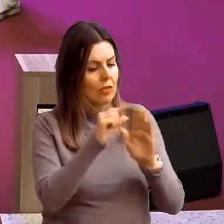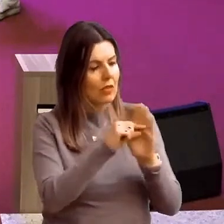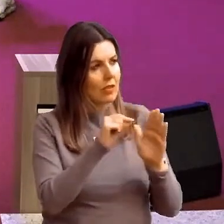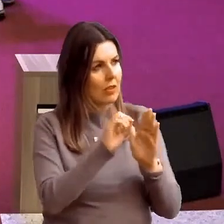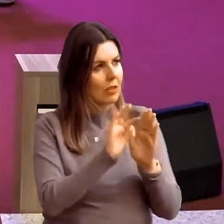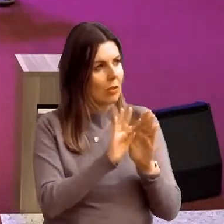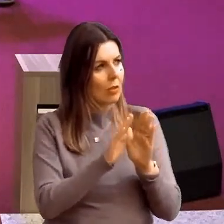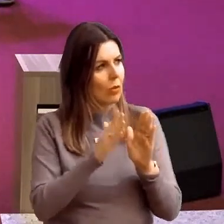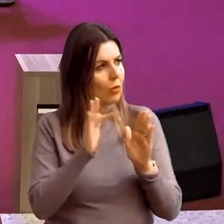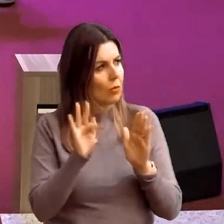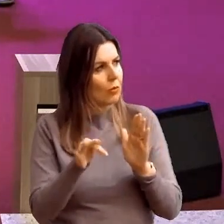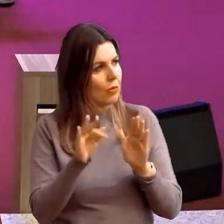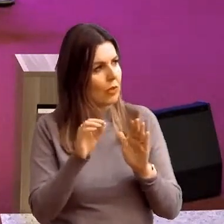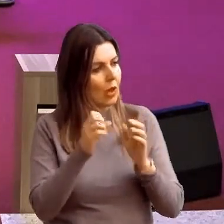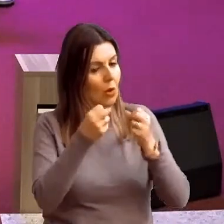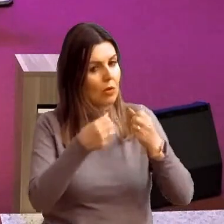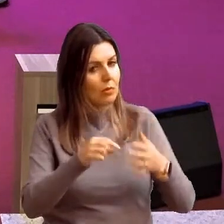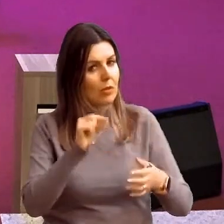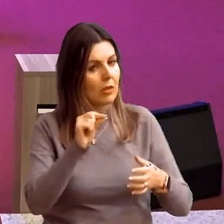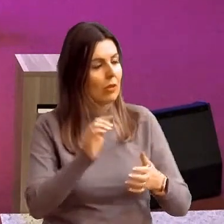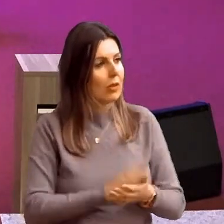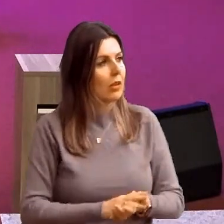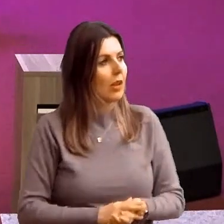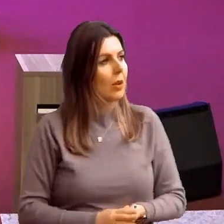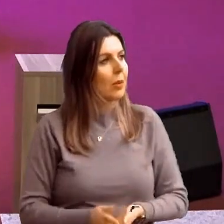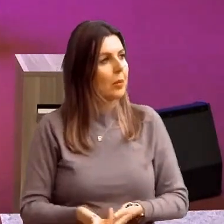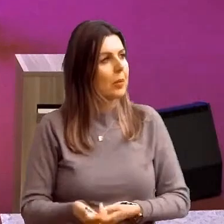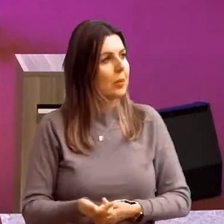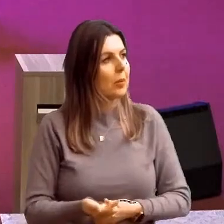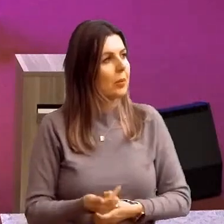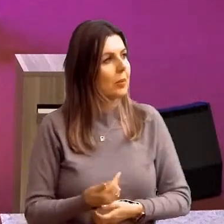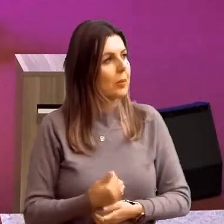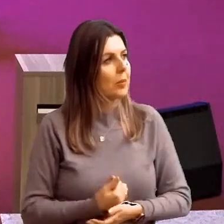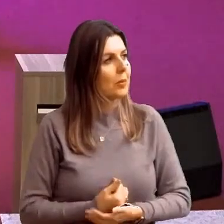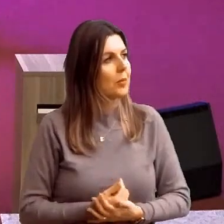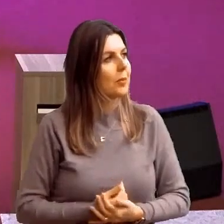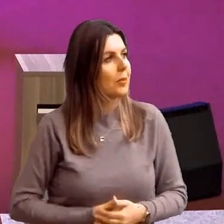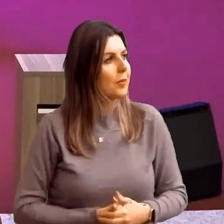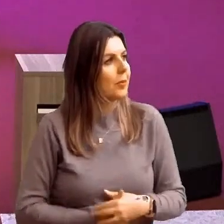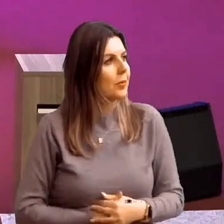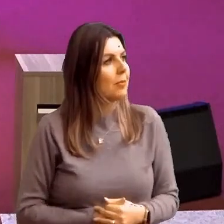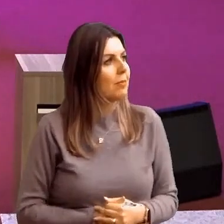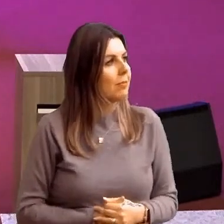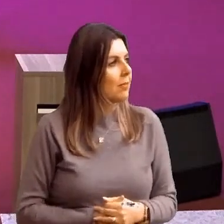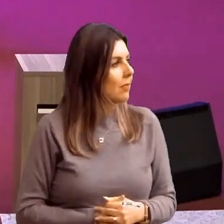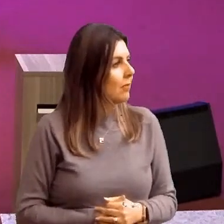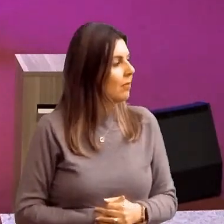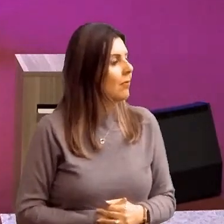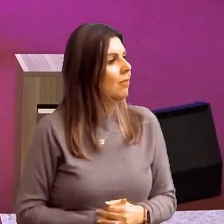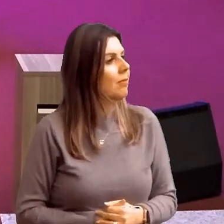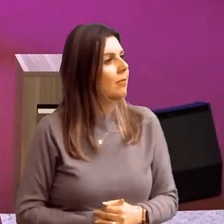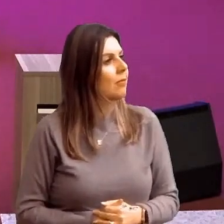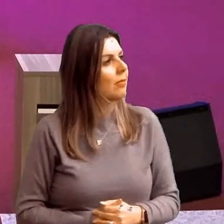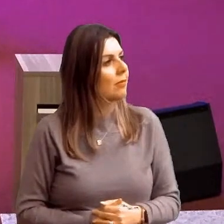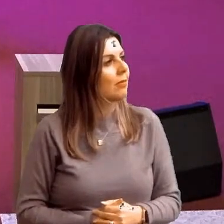diz, eu e minha família